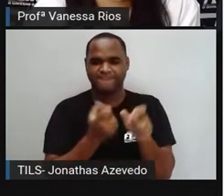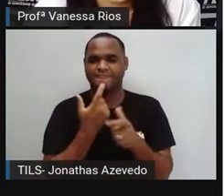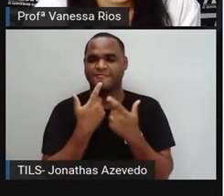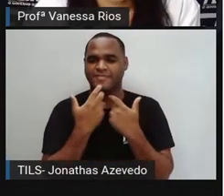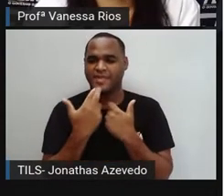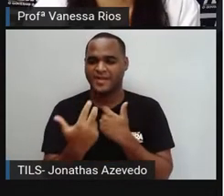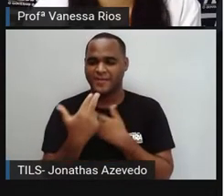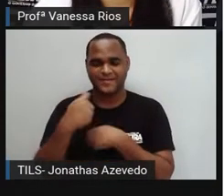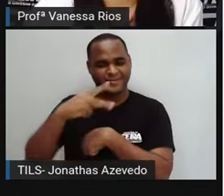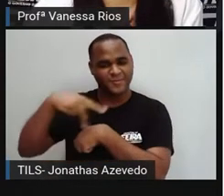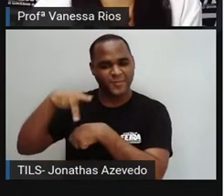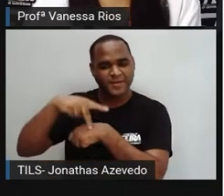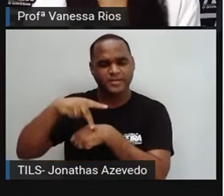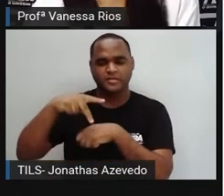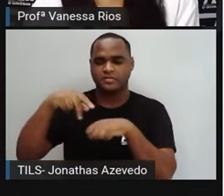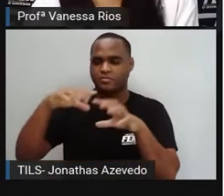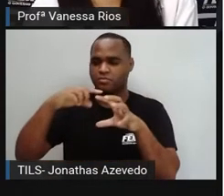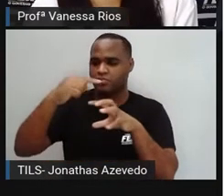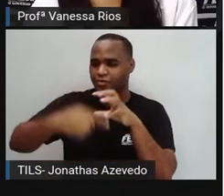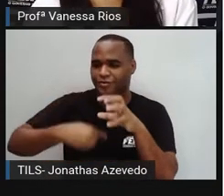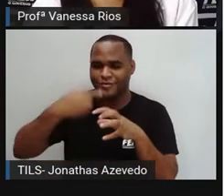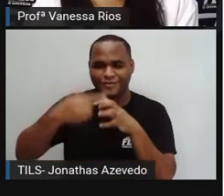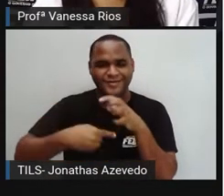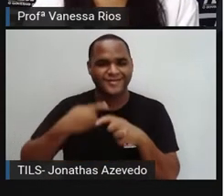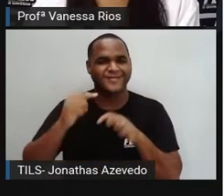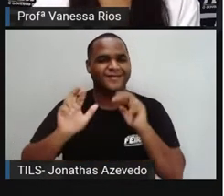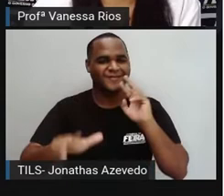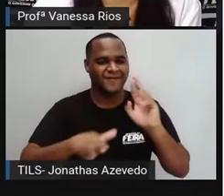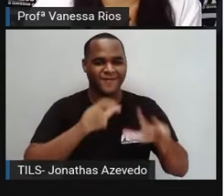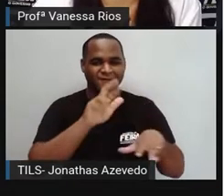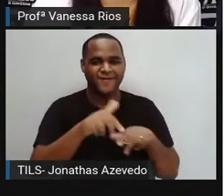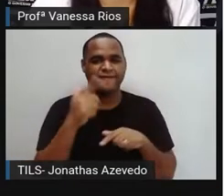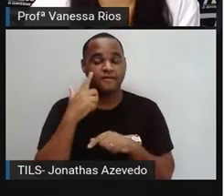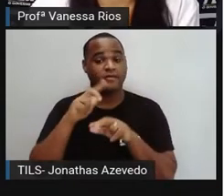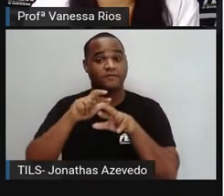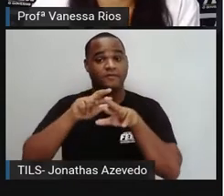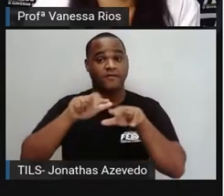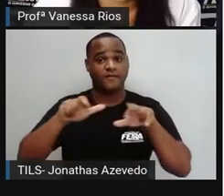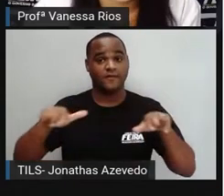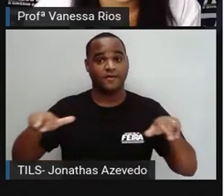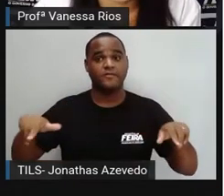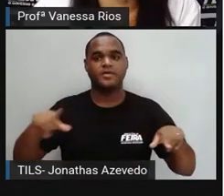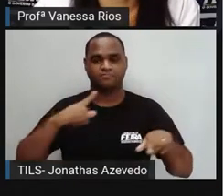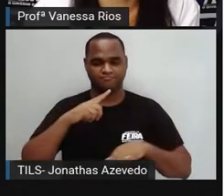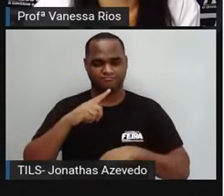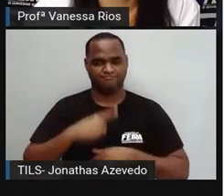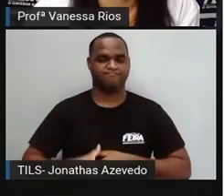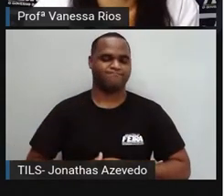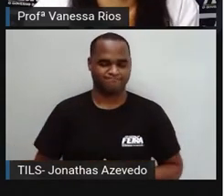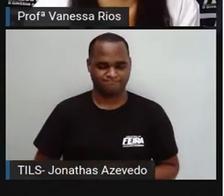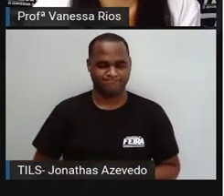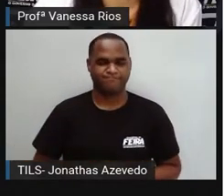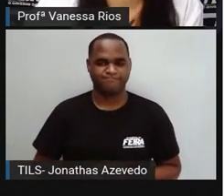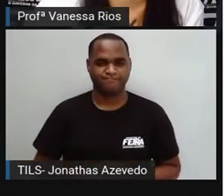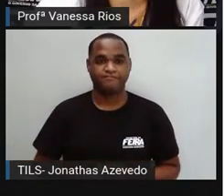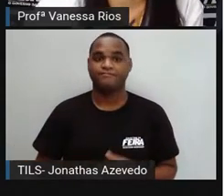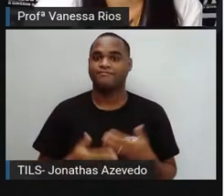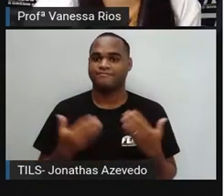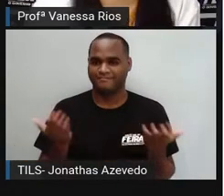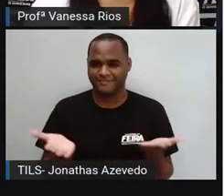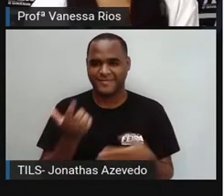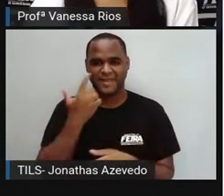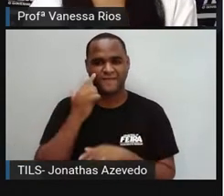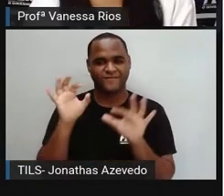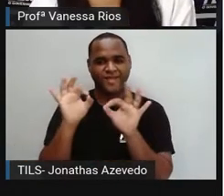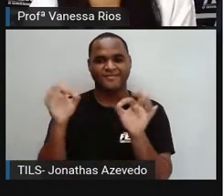existem no mundo, e essas variações acontecem por diversas influências. E aí nada